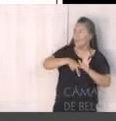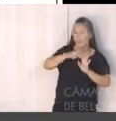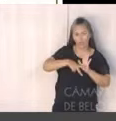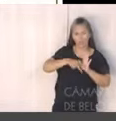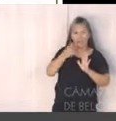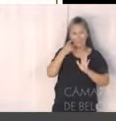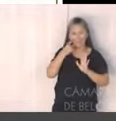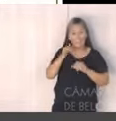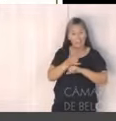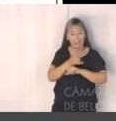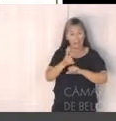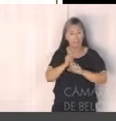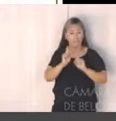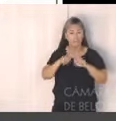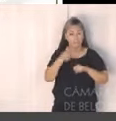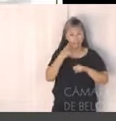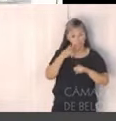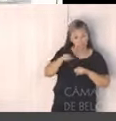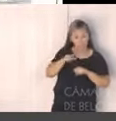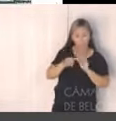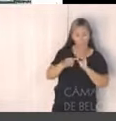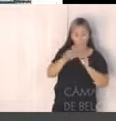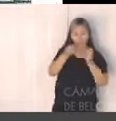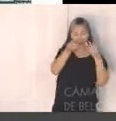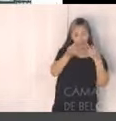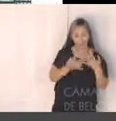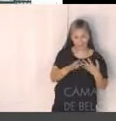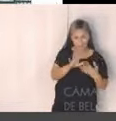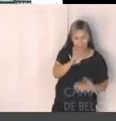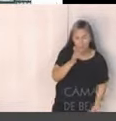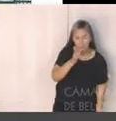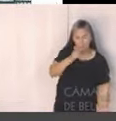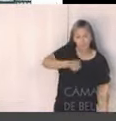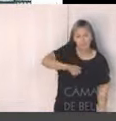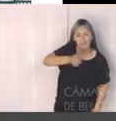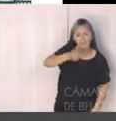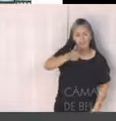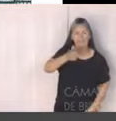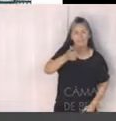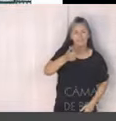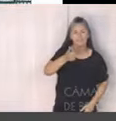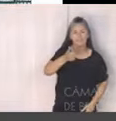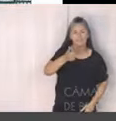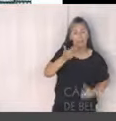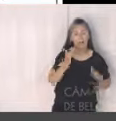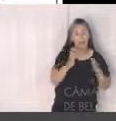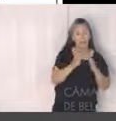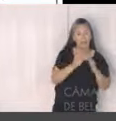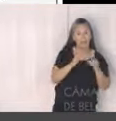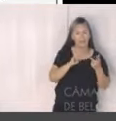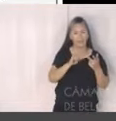deles, quando eu falar de cada uma das áreas. Vamos começar então com habitação, urbanização, regulação em ambiente